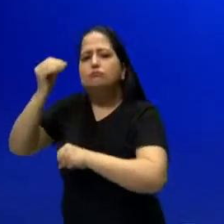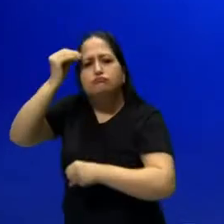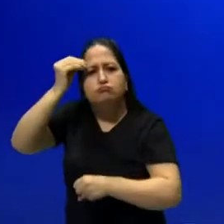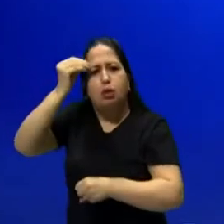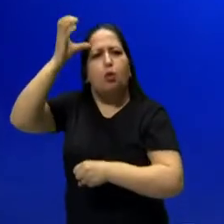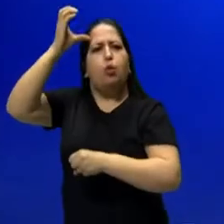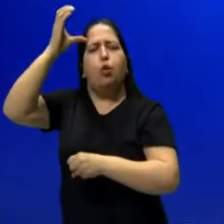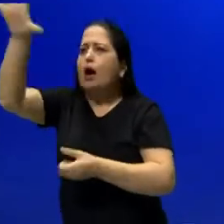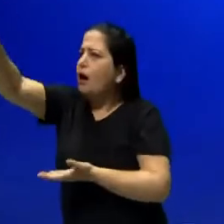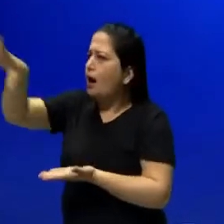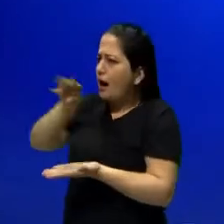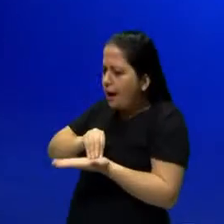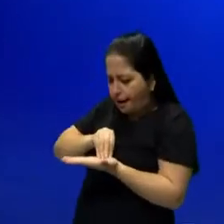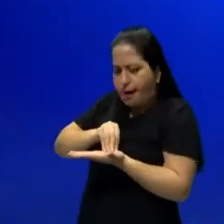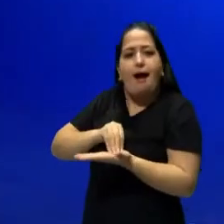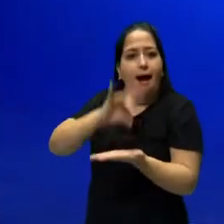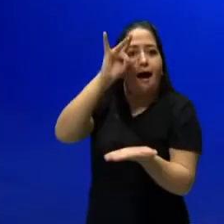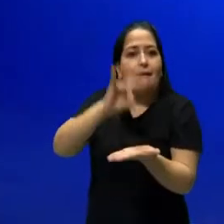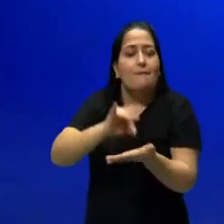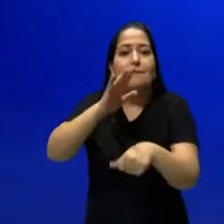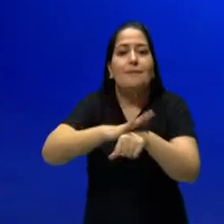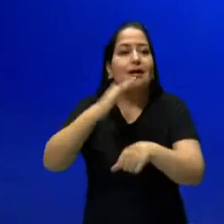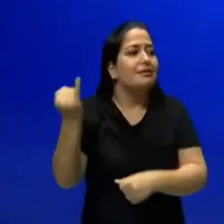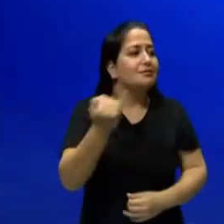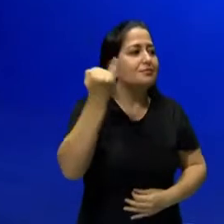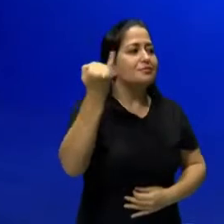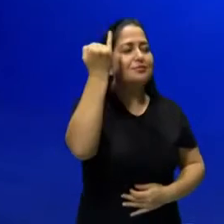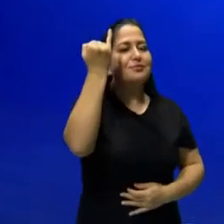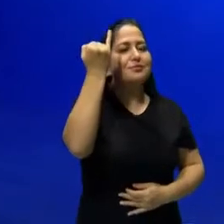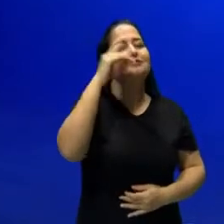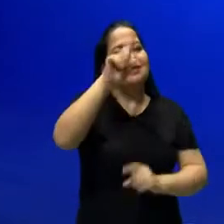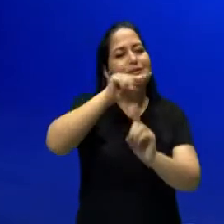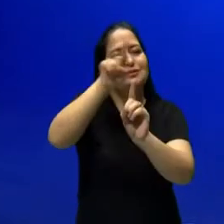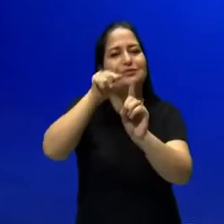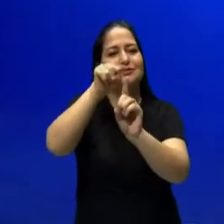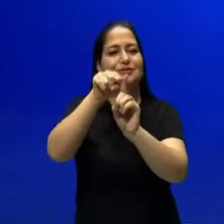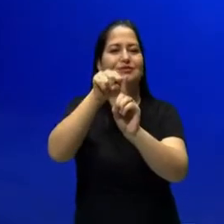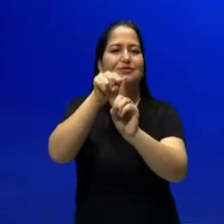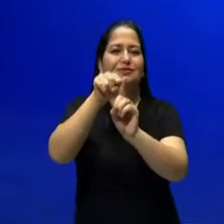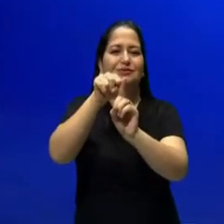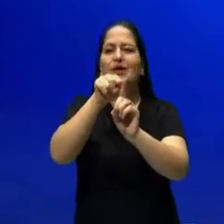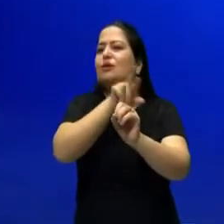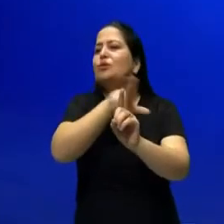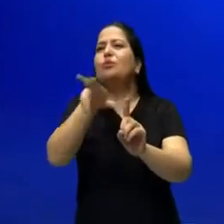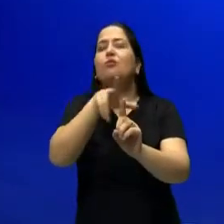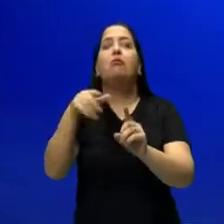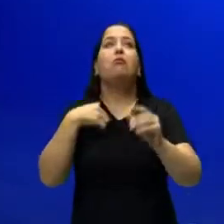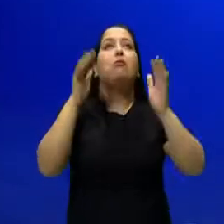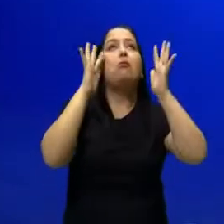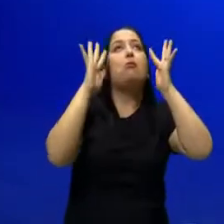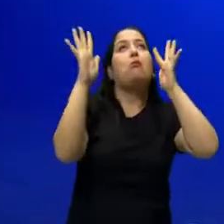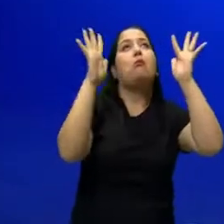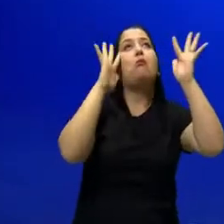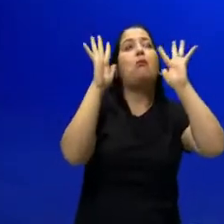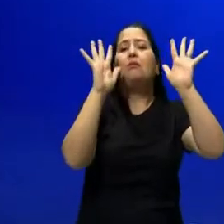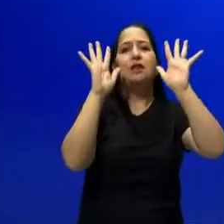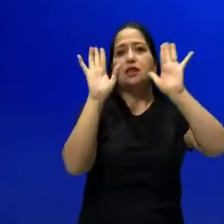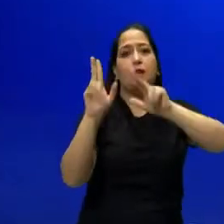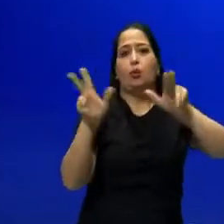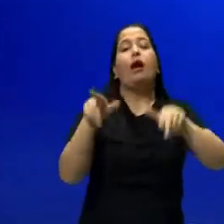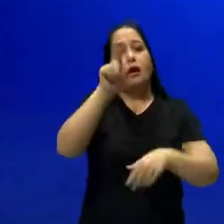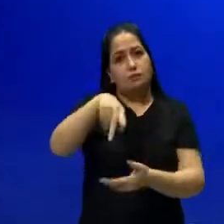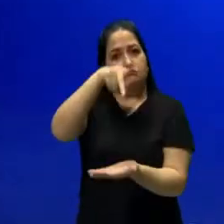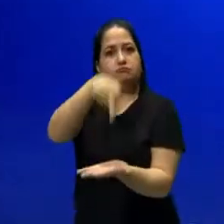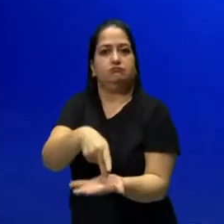que a realidade é mais importante. Objetivismo. Não é o que eu quero que seja. É o que realmente é.